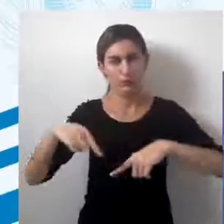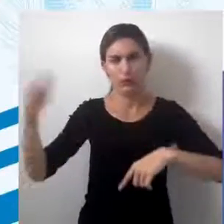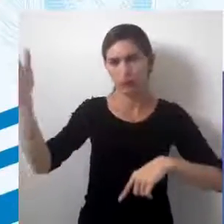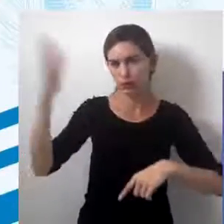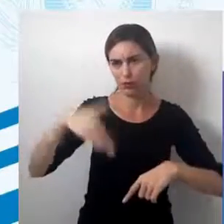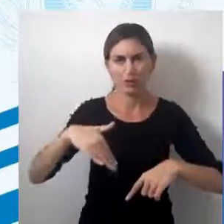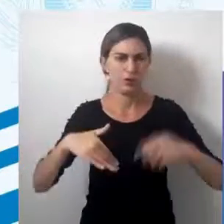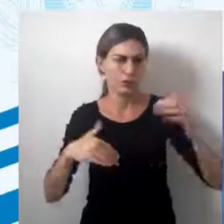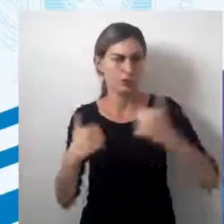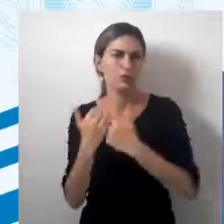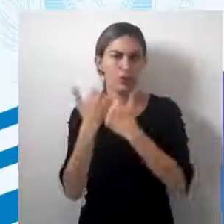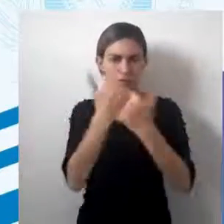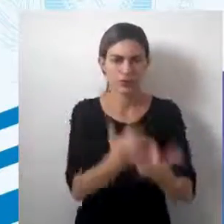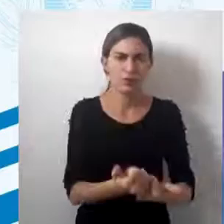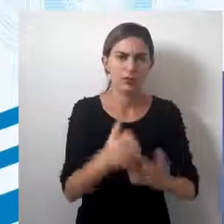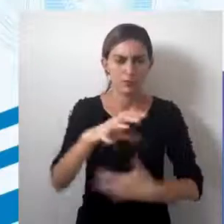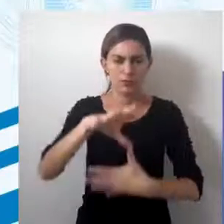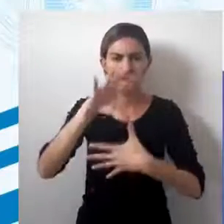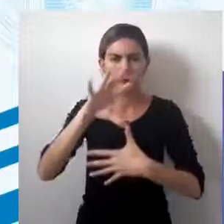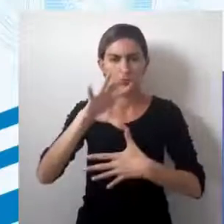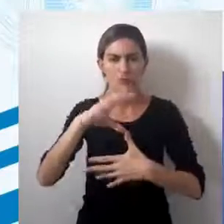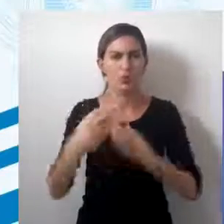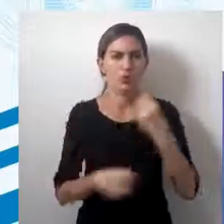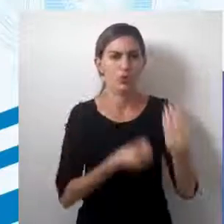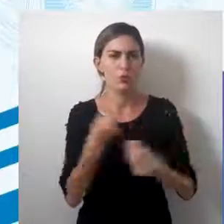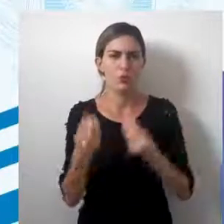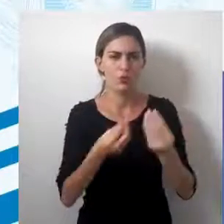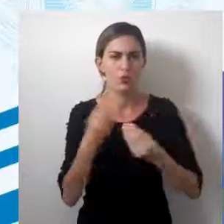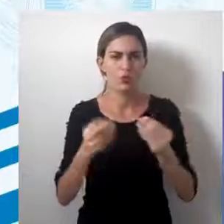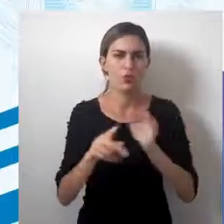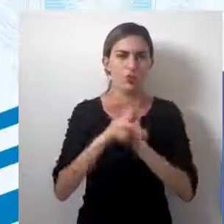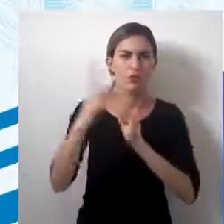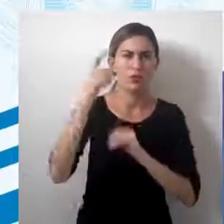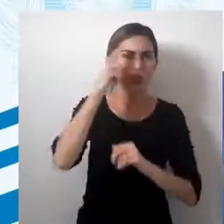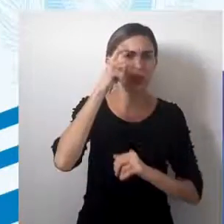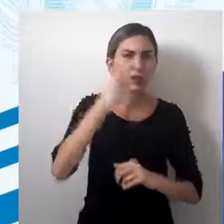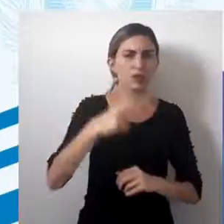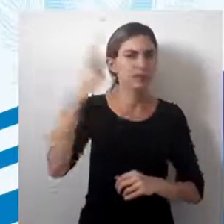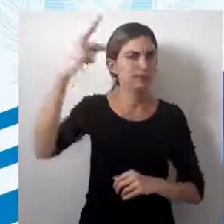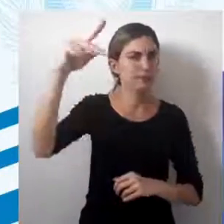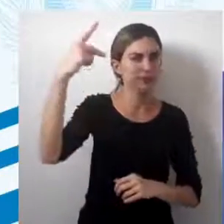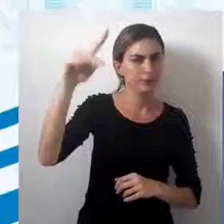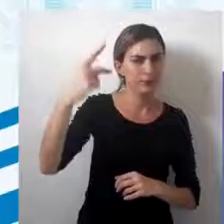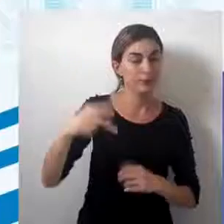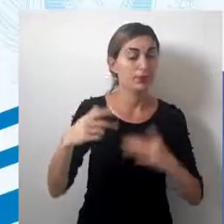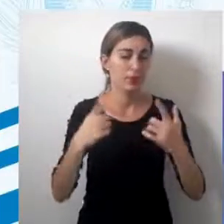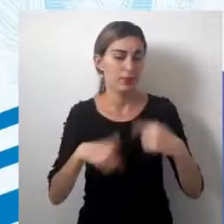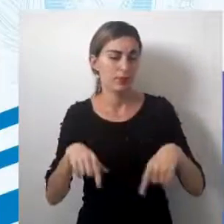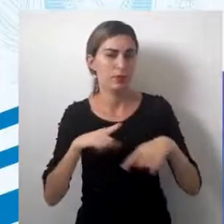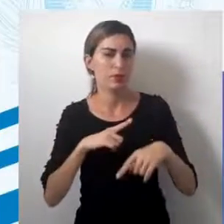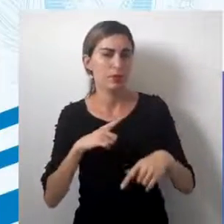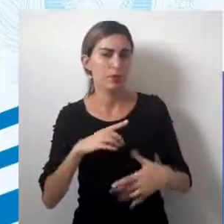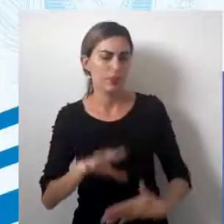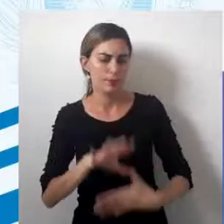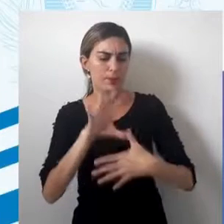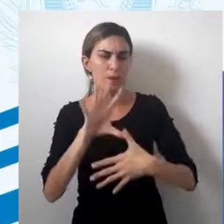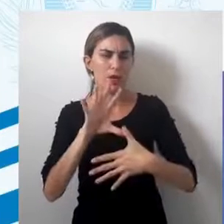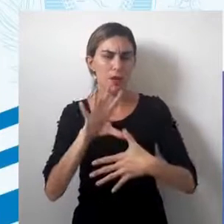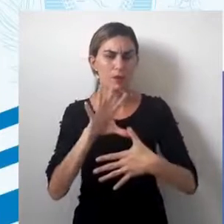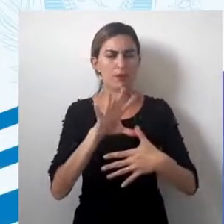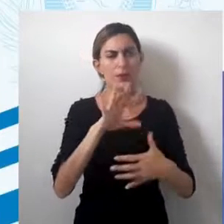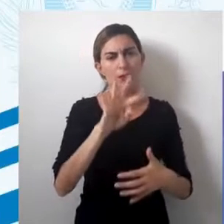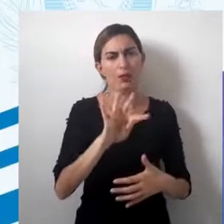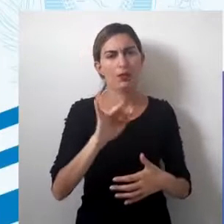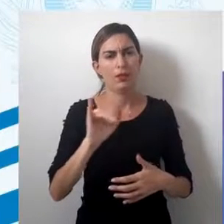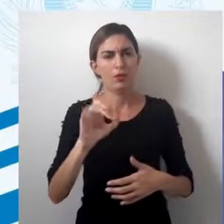trazendo essa representação cartográfica como sendo de seu interesse. Então, a gente vai ter os chamados mapas T